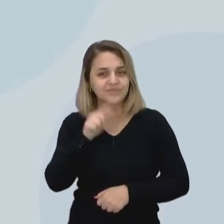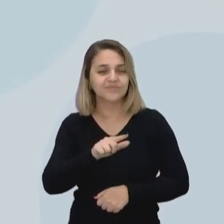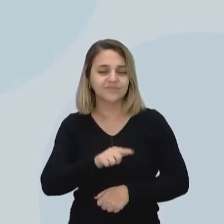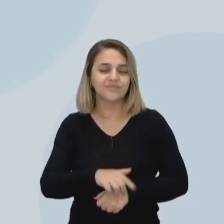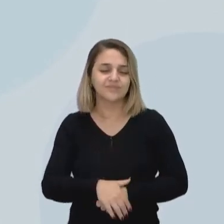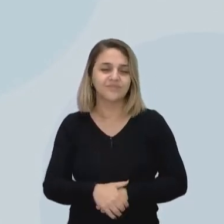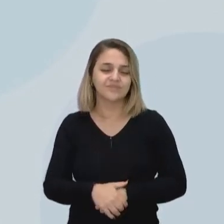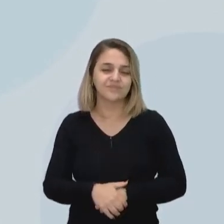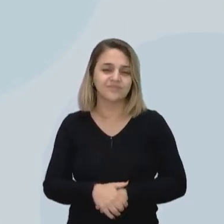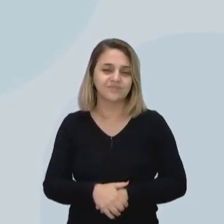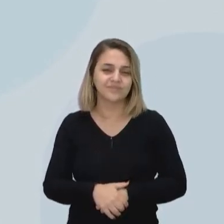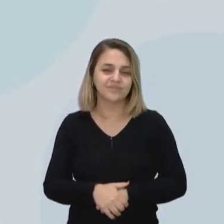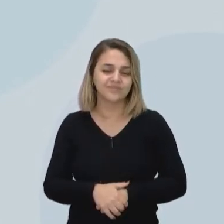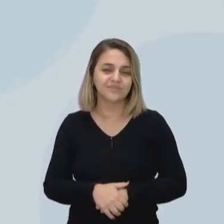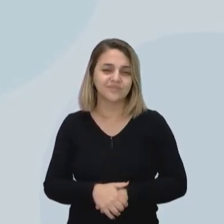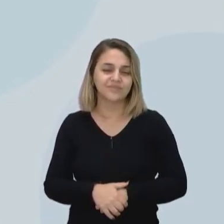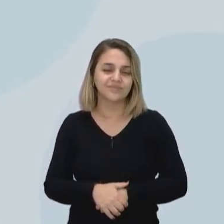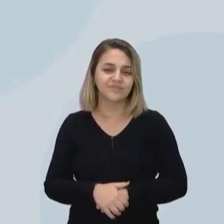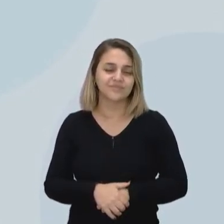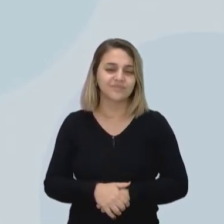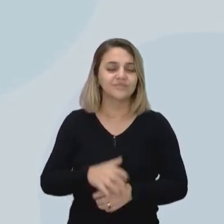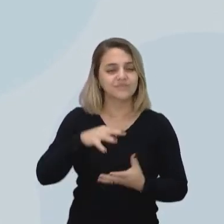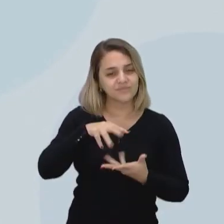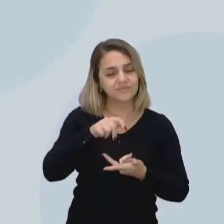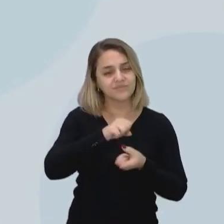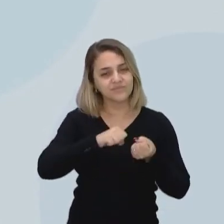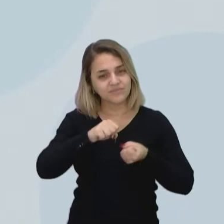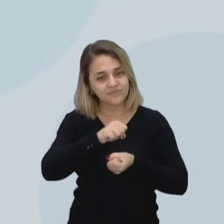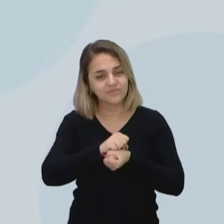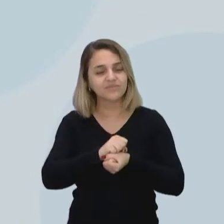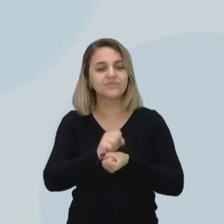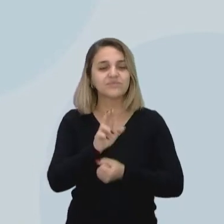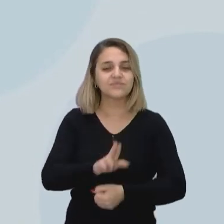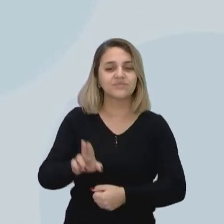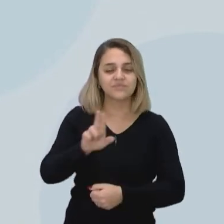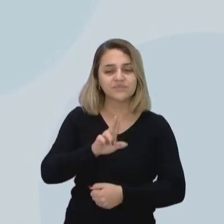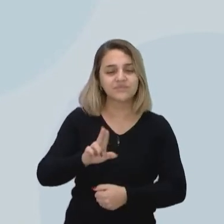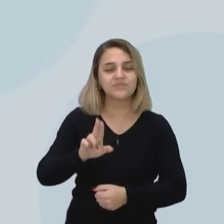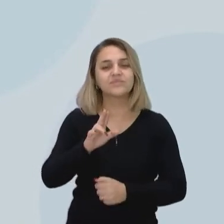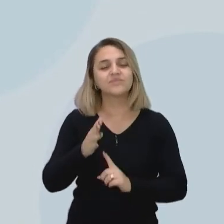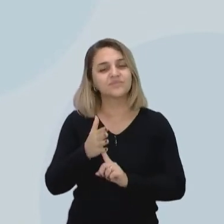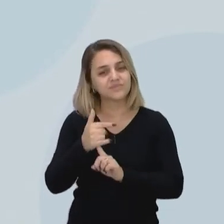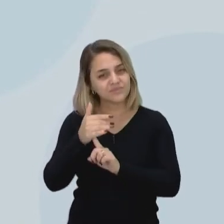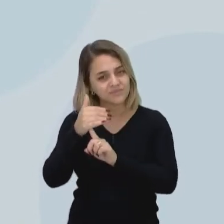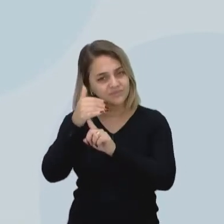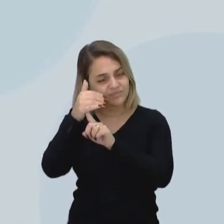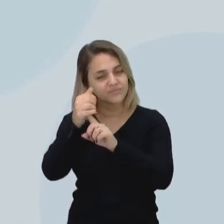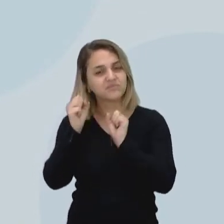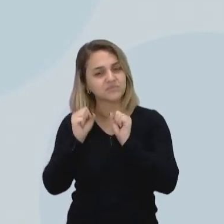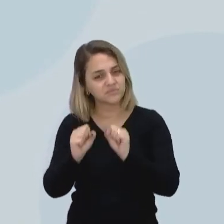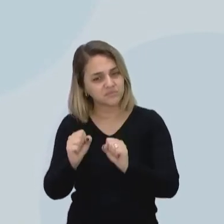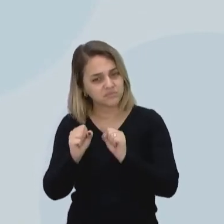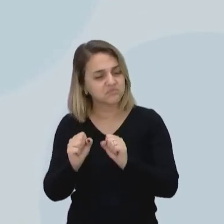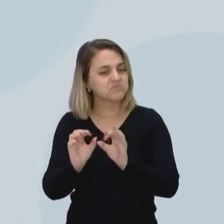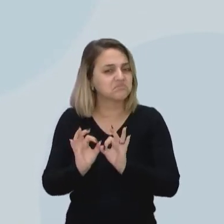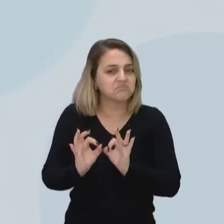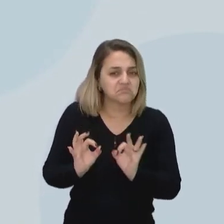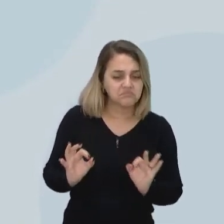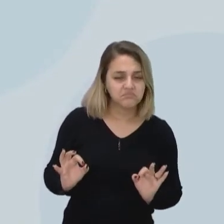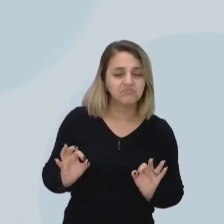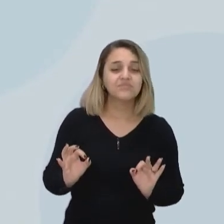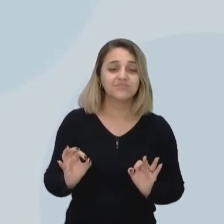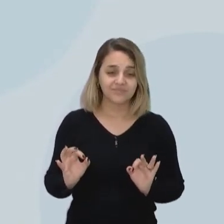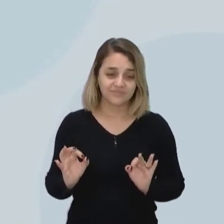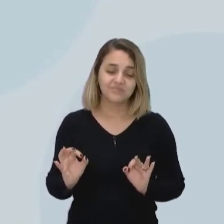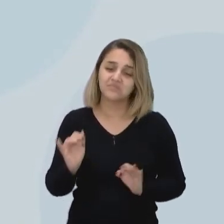seja considerada sustentável por meio de tecnologias que são que podem ser simples como